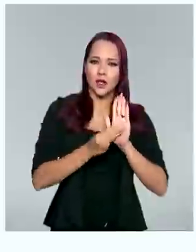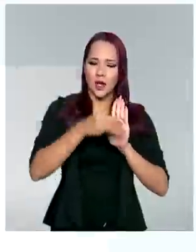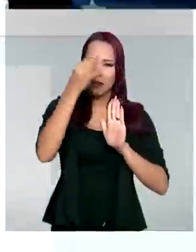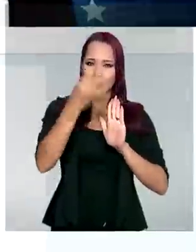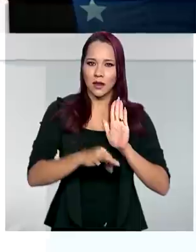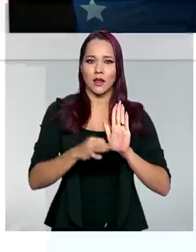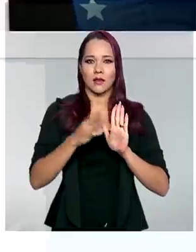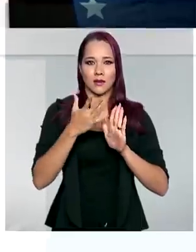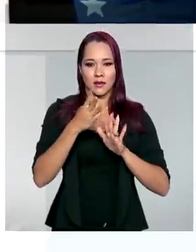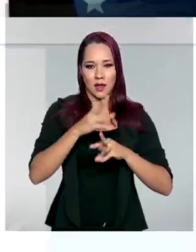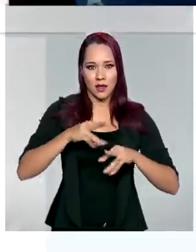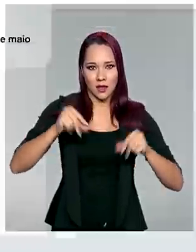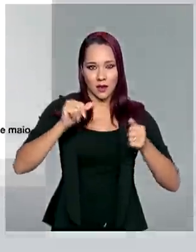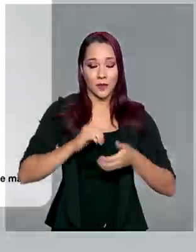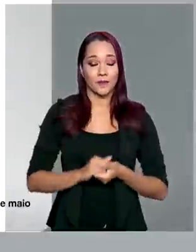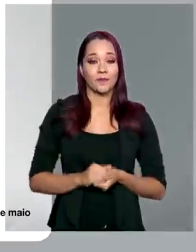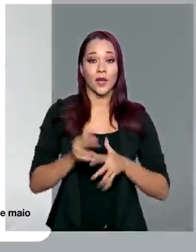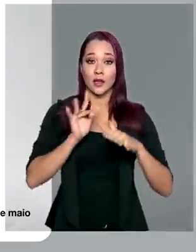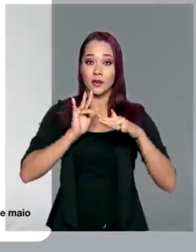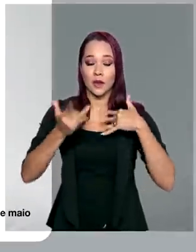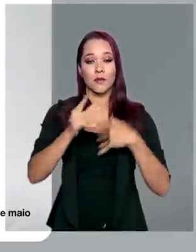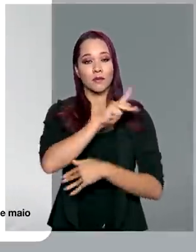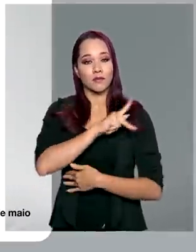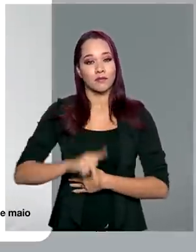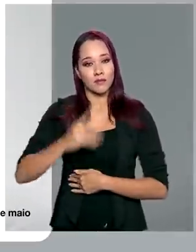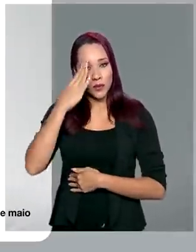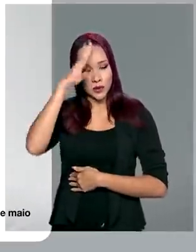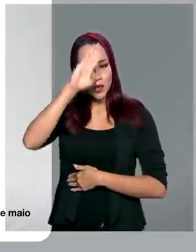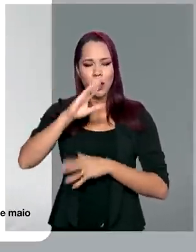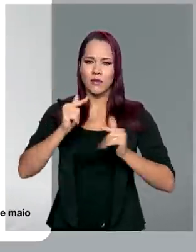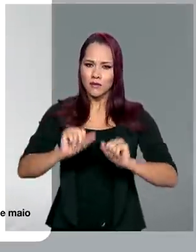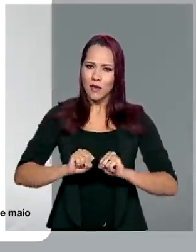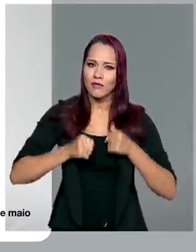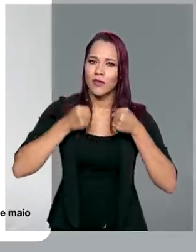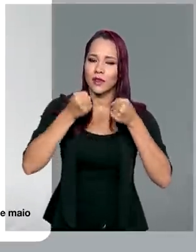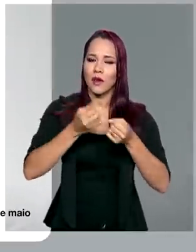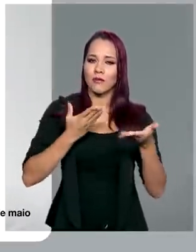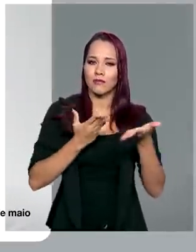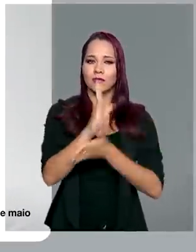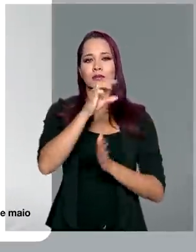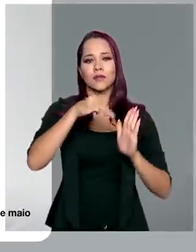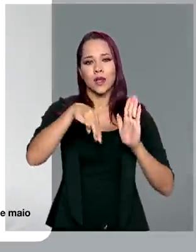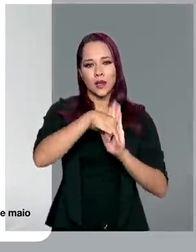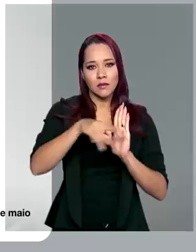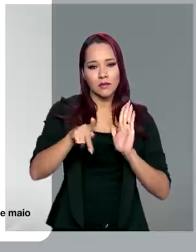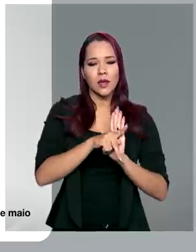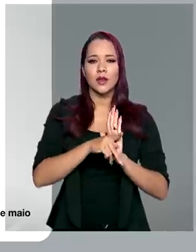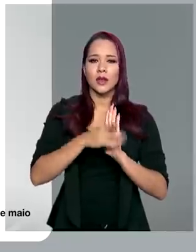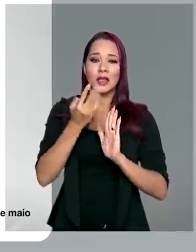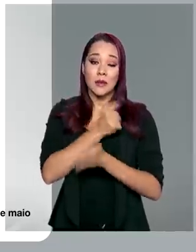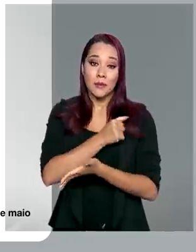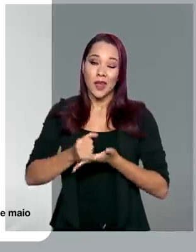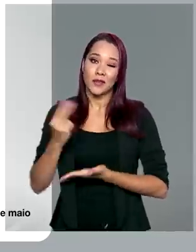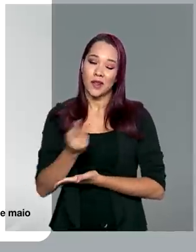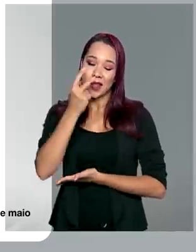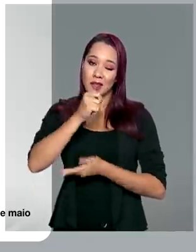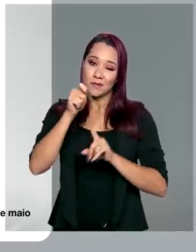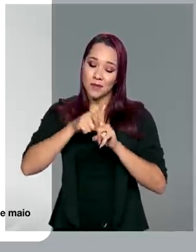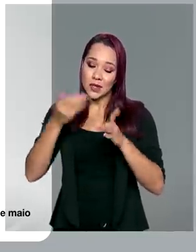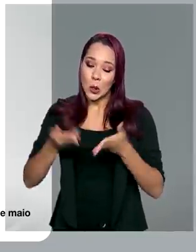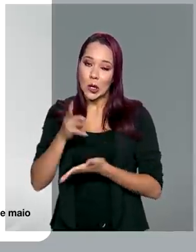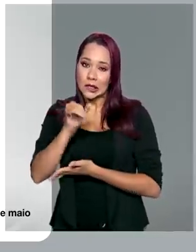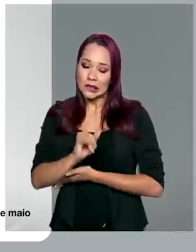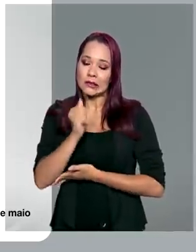Pelas redes sociais, o presidente Jair Bolsonaro defendeu a aprovação da MP, que perde a validade este mês, caso não